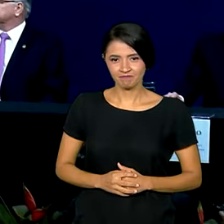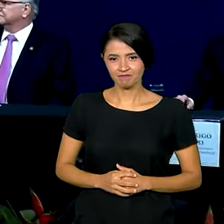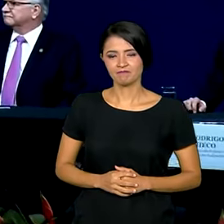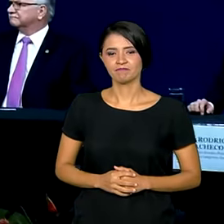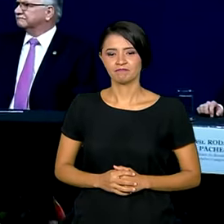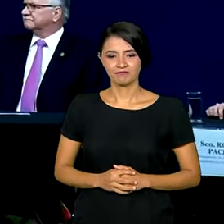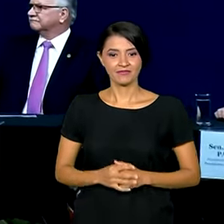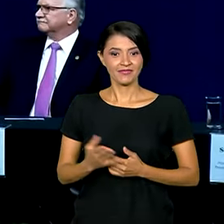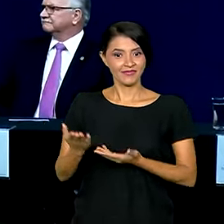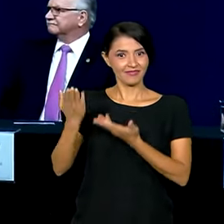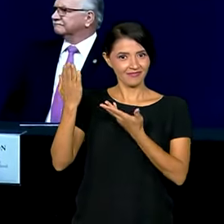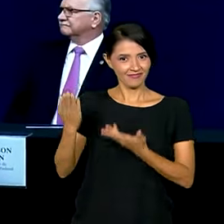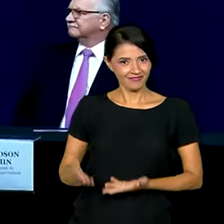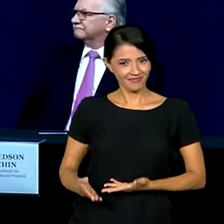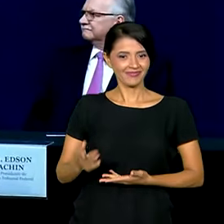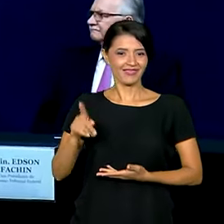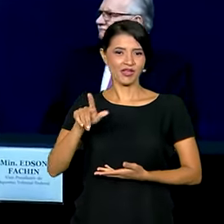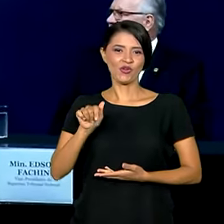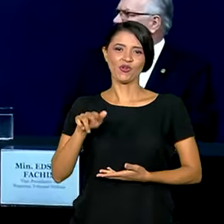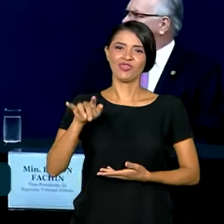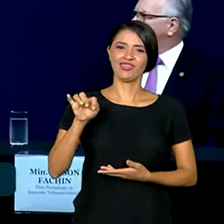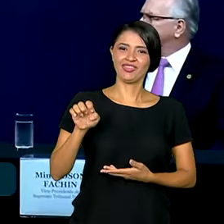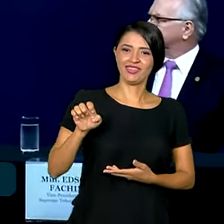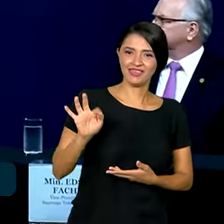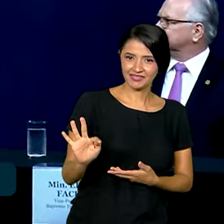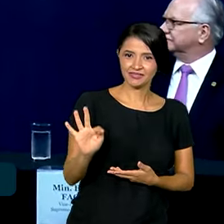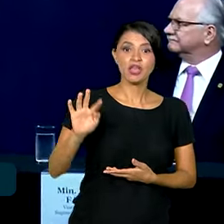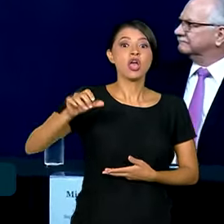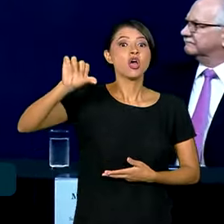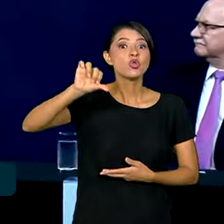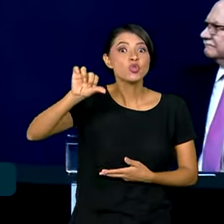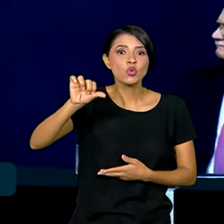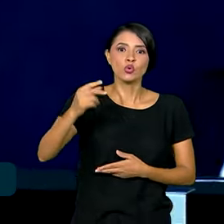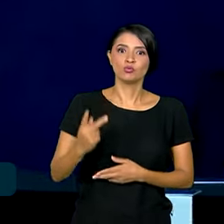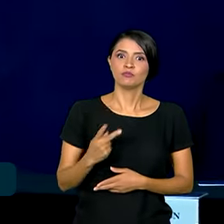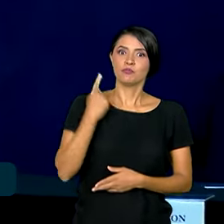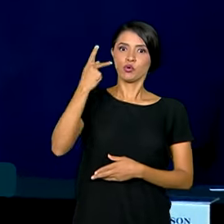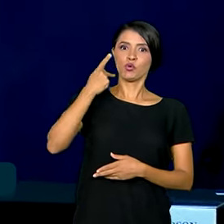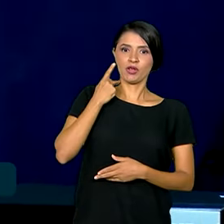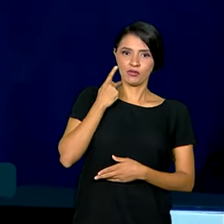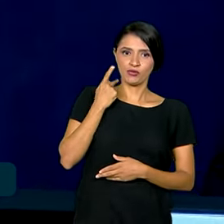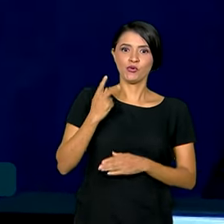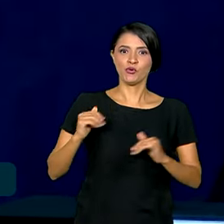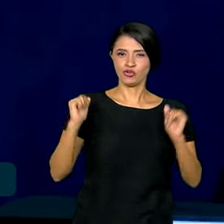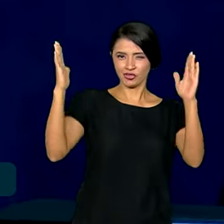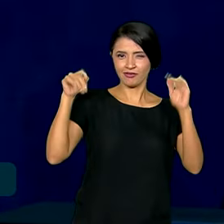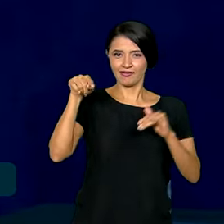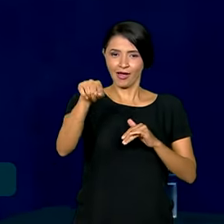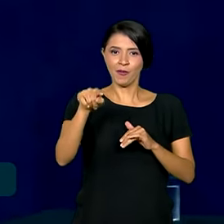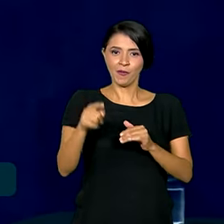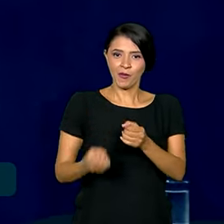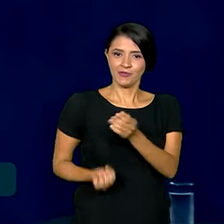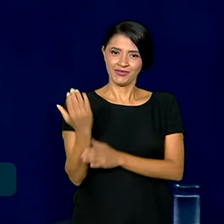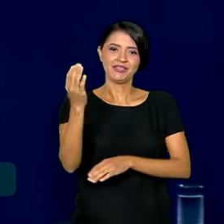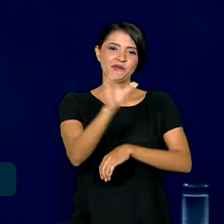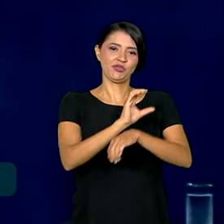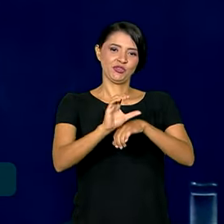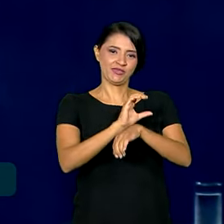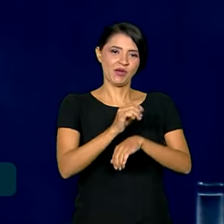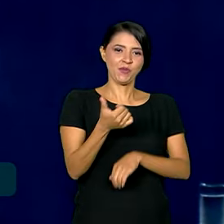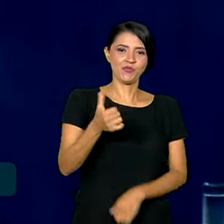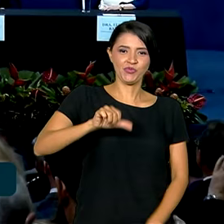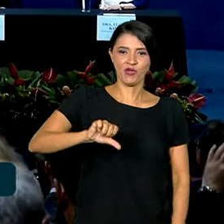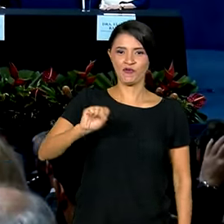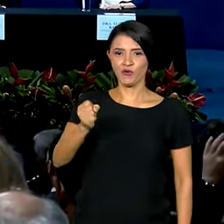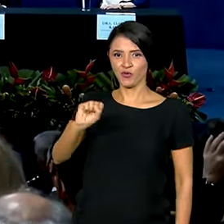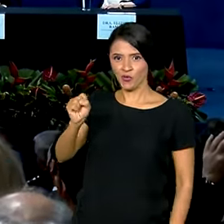Paulo Gustavo Goné Branco é o nono Procurador-Geral da República desde a promulgação da Constituição de 1988.